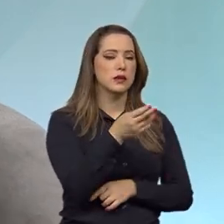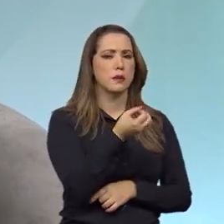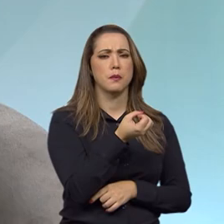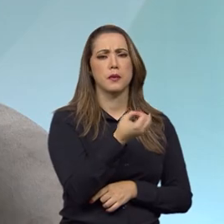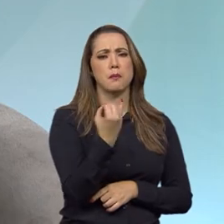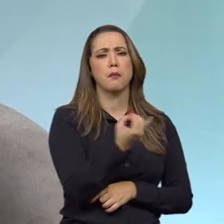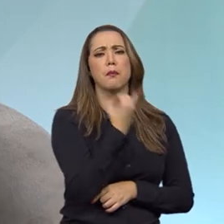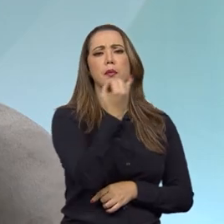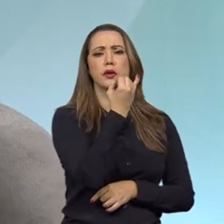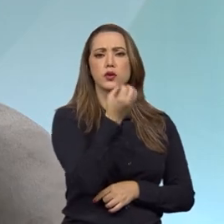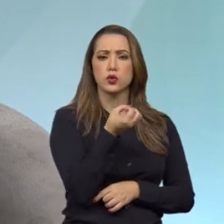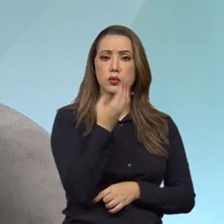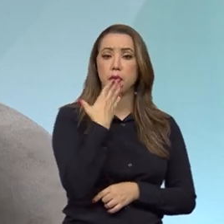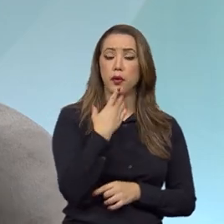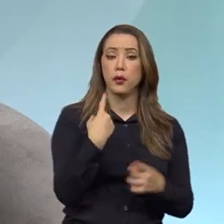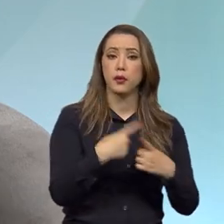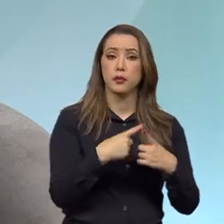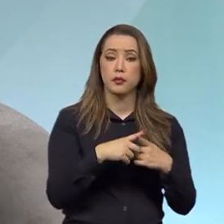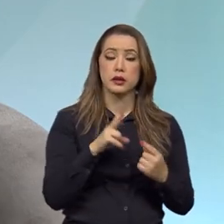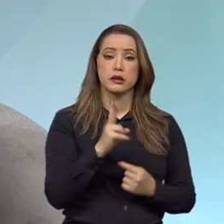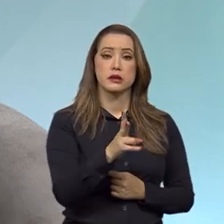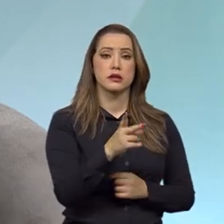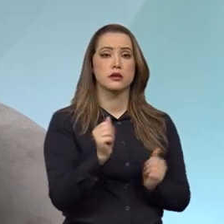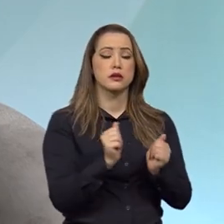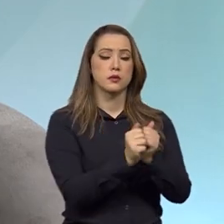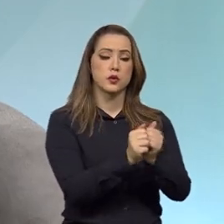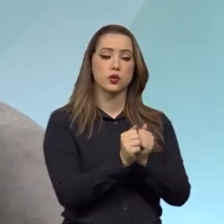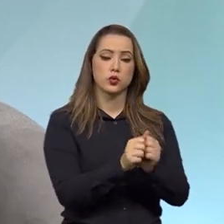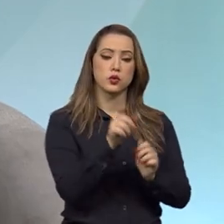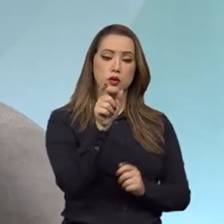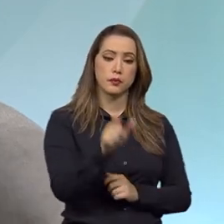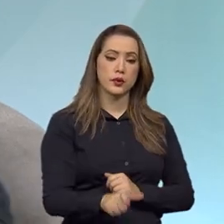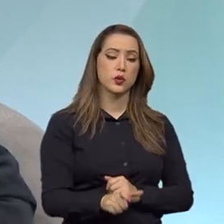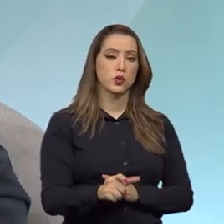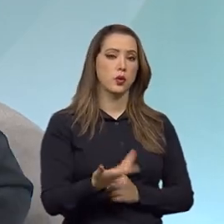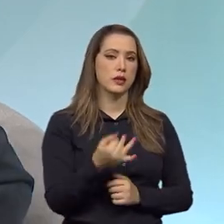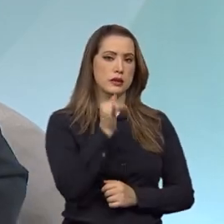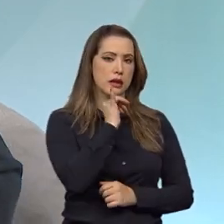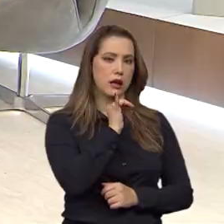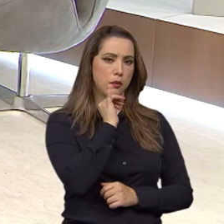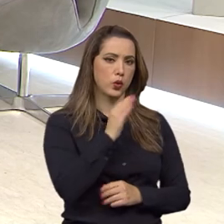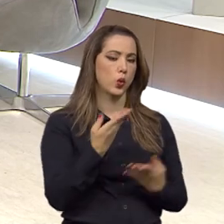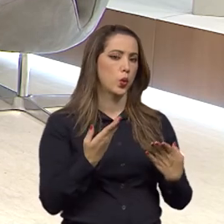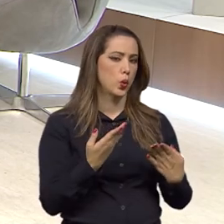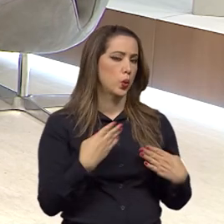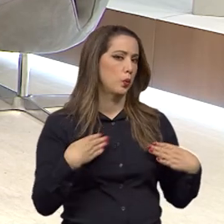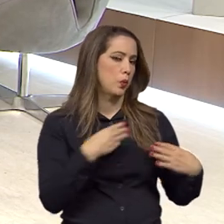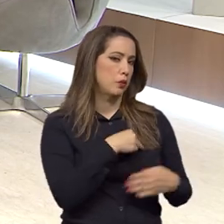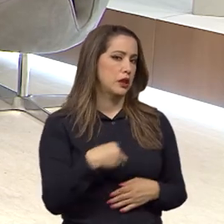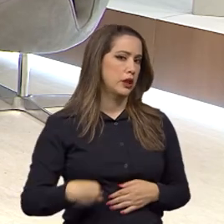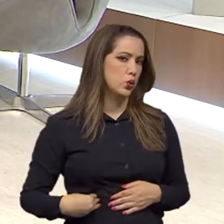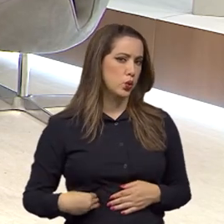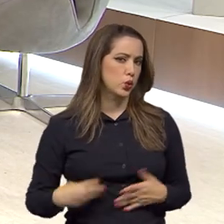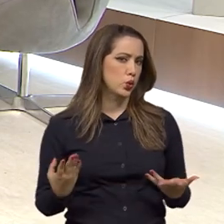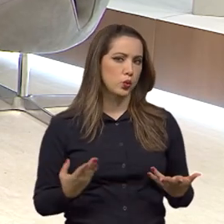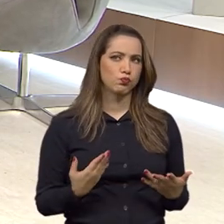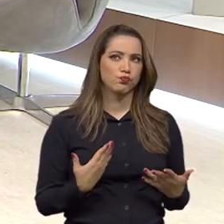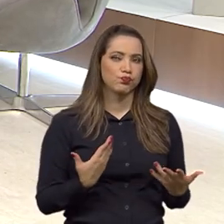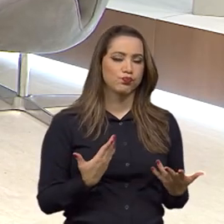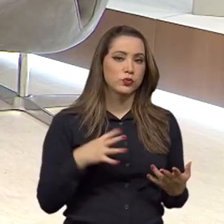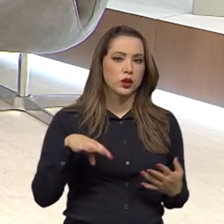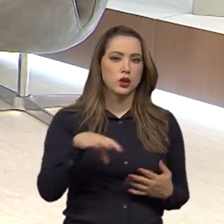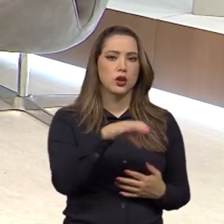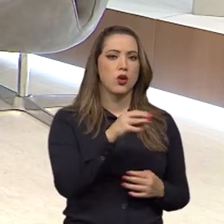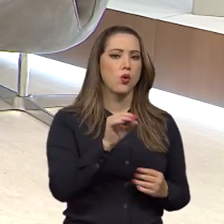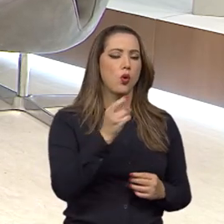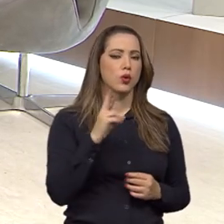conjunto com aquela pessoa que concebe, por exemplo, o ministro, em conjunto com o ministro e com a autoridade